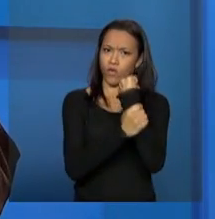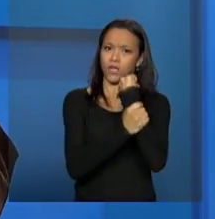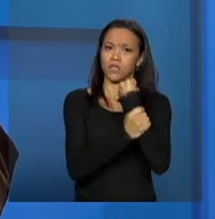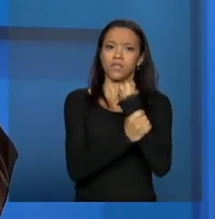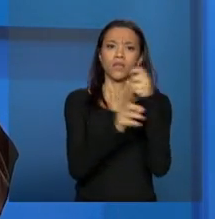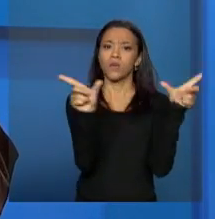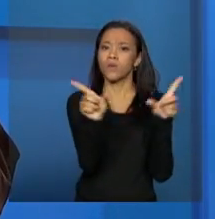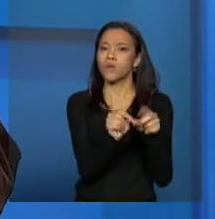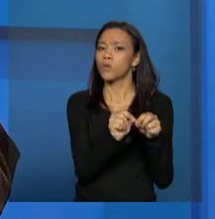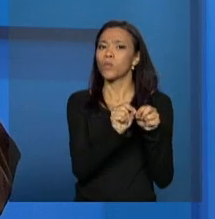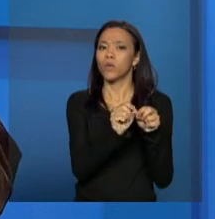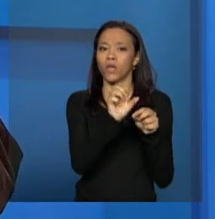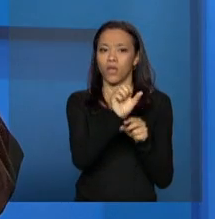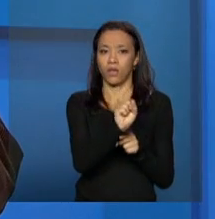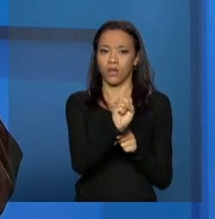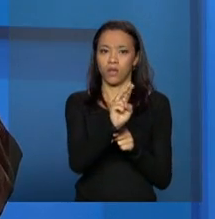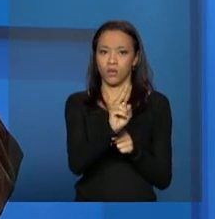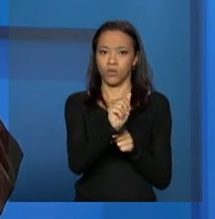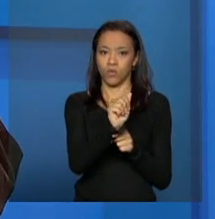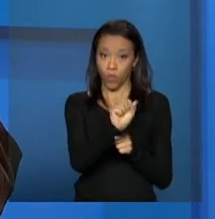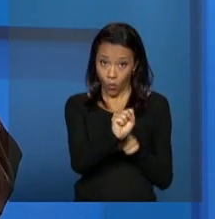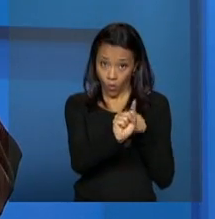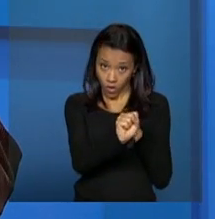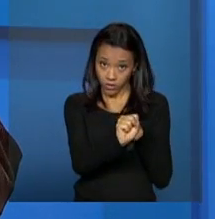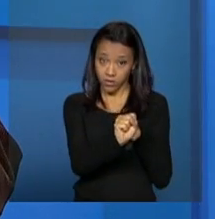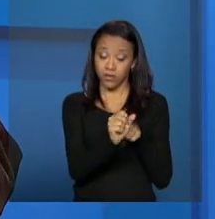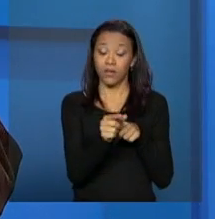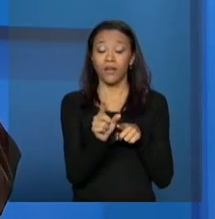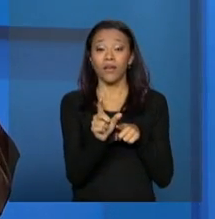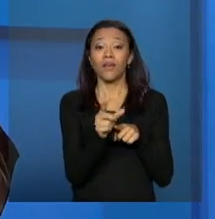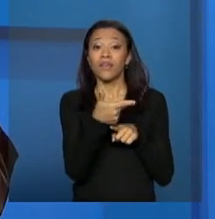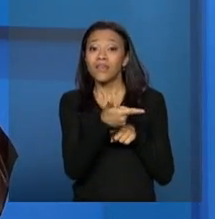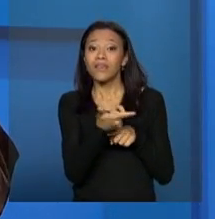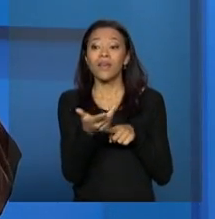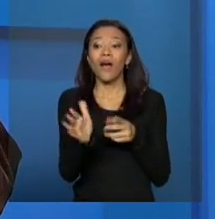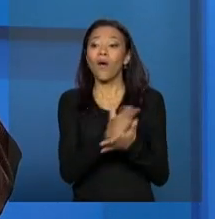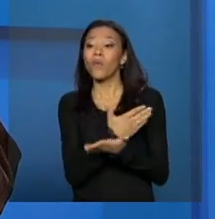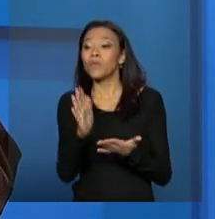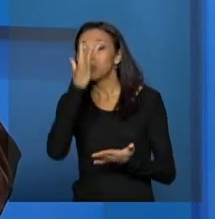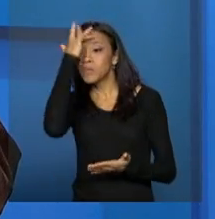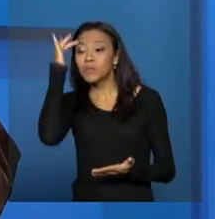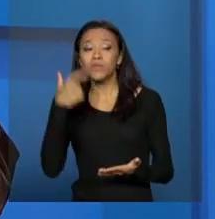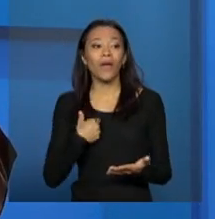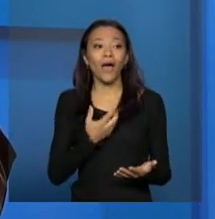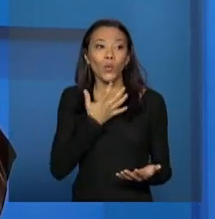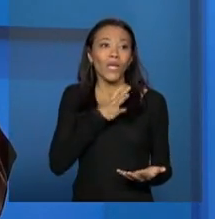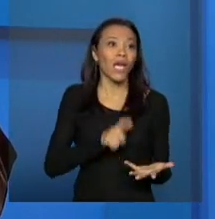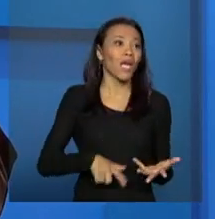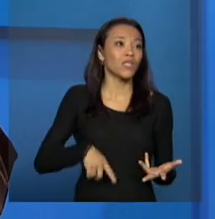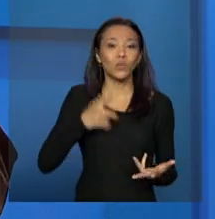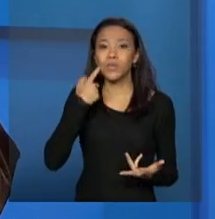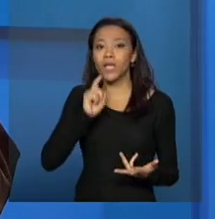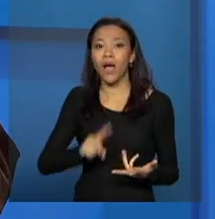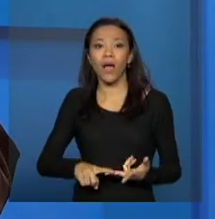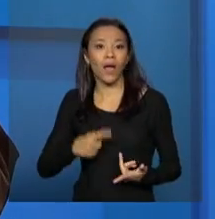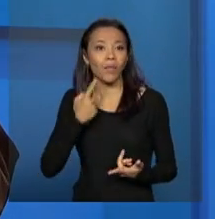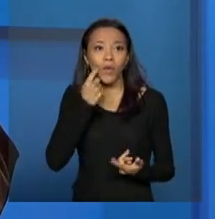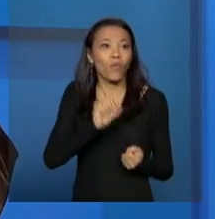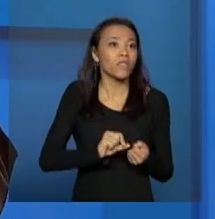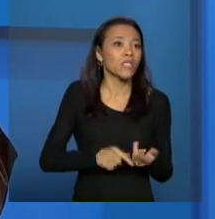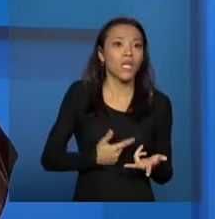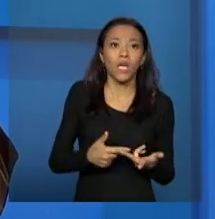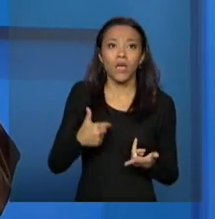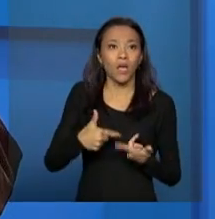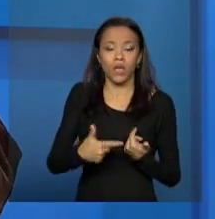gente quer que determinadas coisas não fiquem, né, de alguma maneira, desconhecidas ou até, de repente, muito a passos lentos. Que as pessoas, de fato,